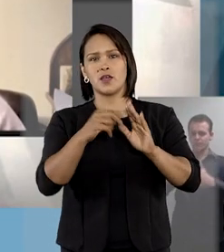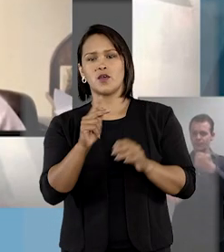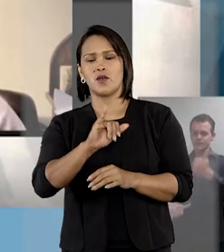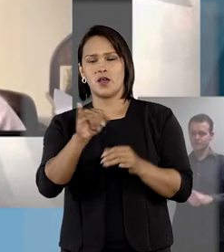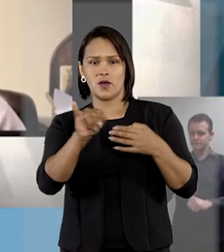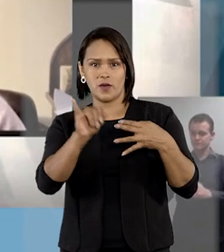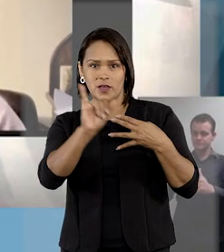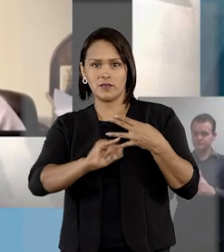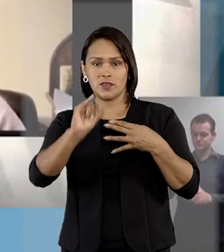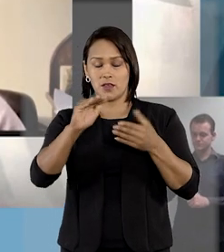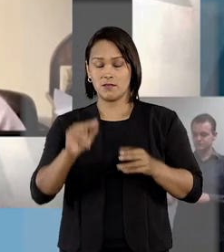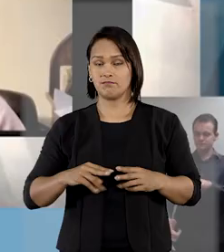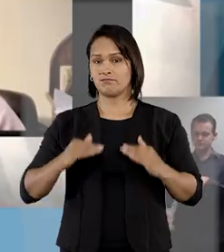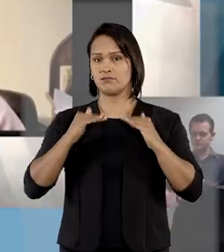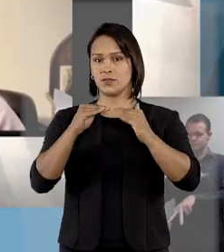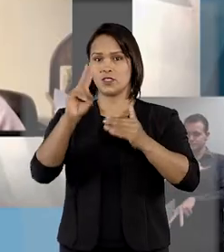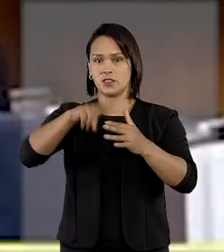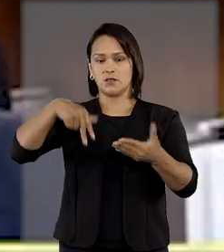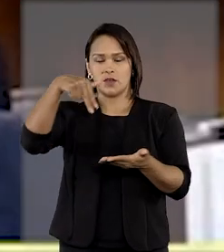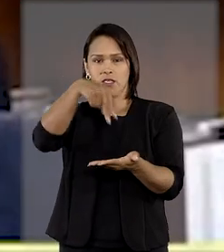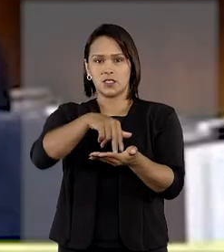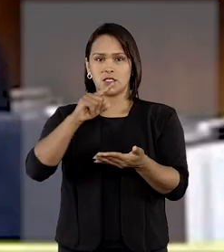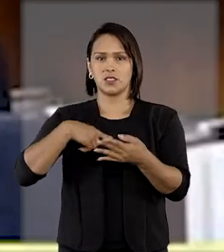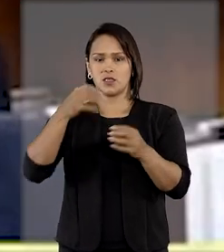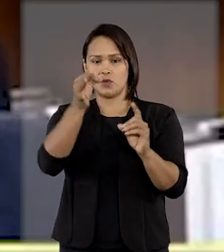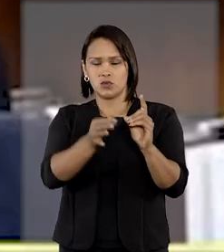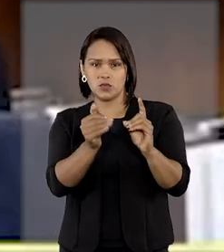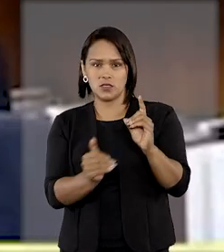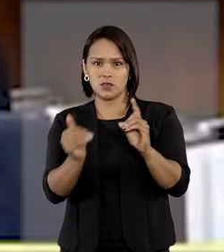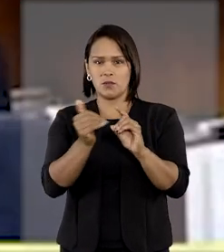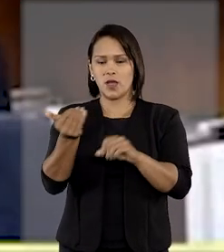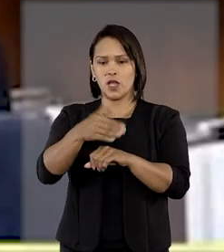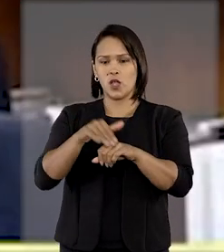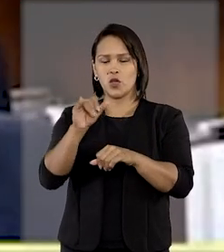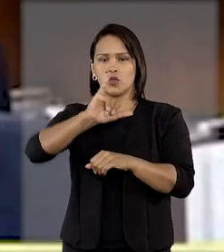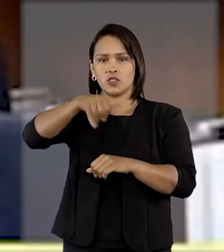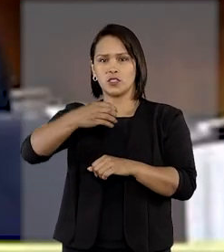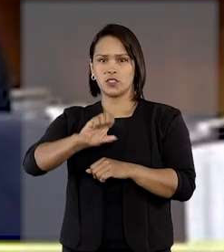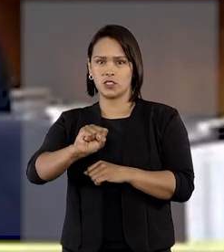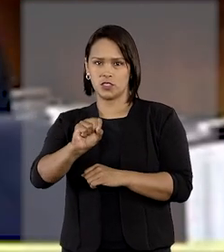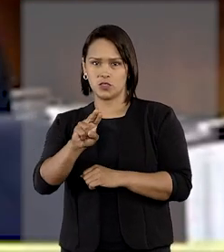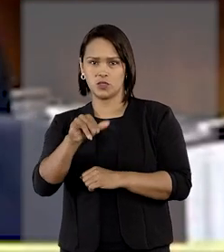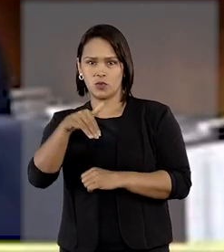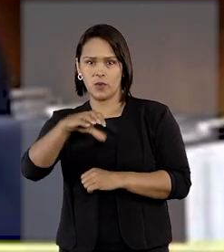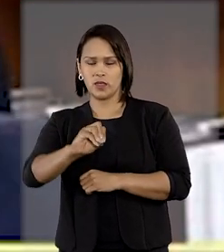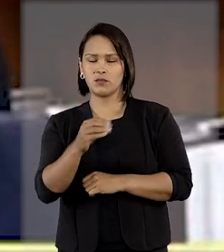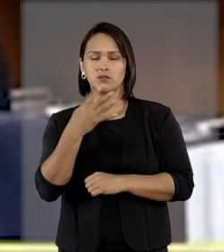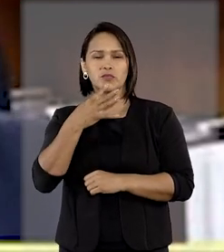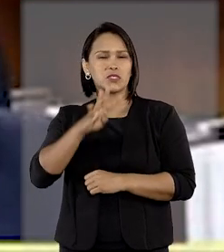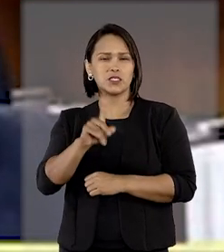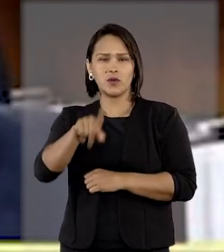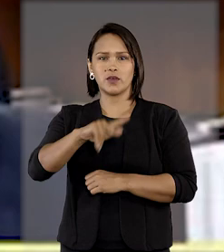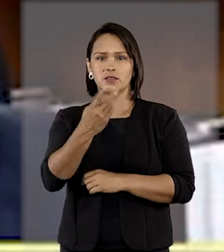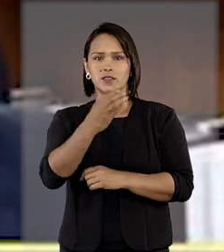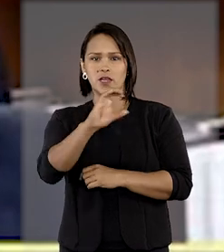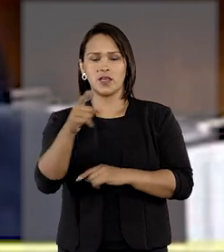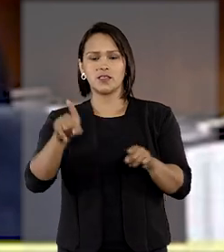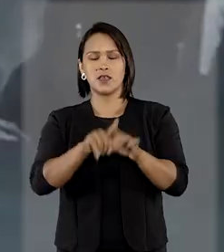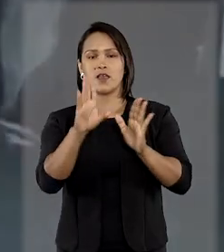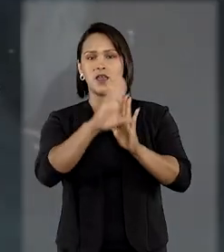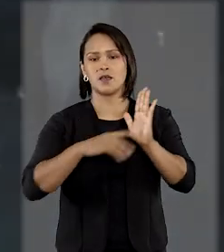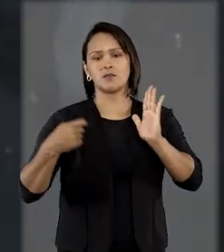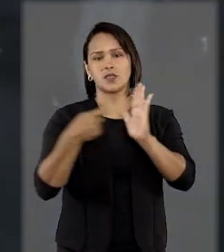decisão monocrática do desembargador convocado, Jesuíno Rissato, que não conheceu de habeas corpus impetrado pela defesa do ex